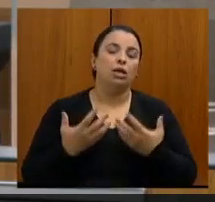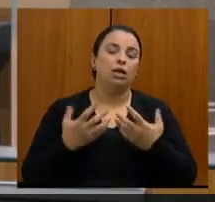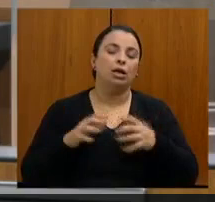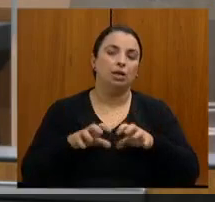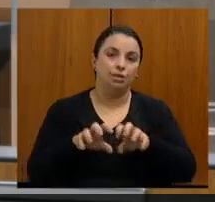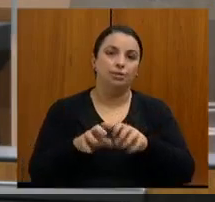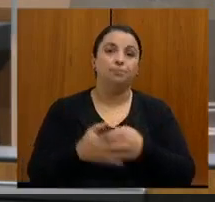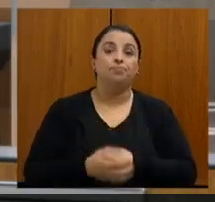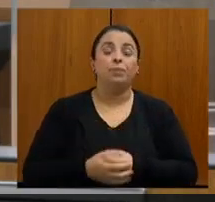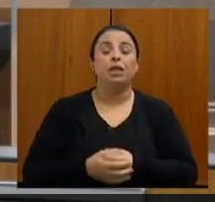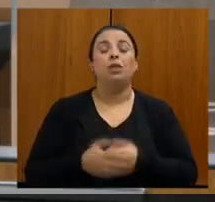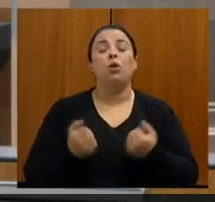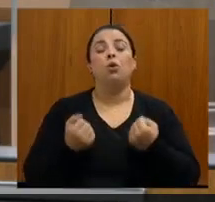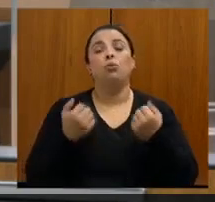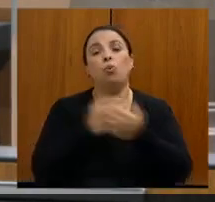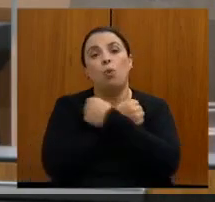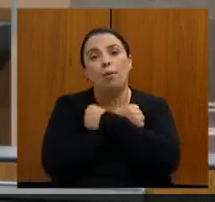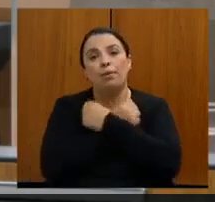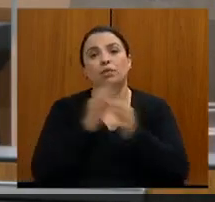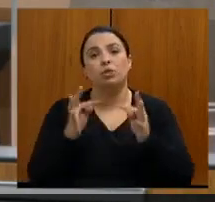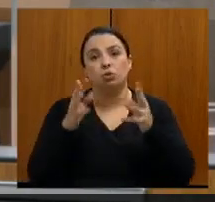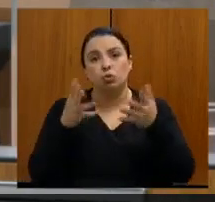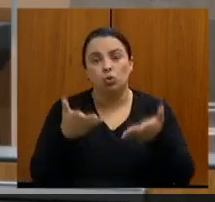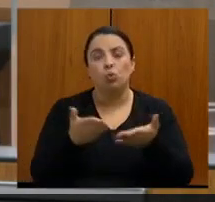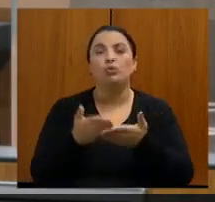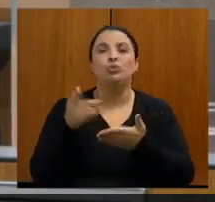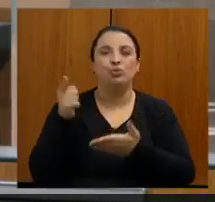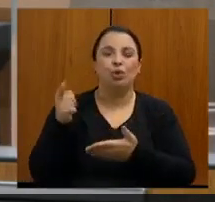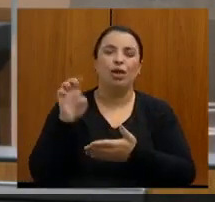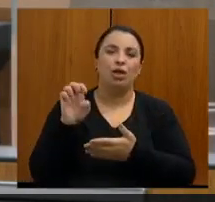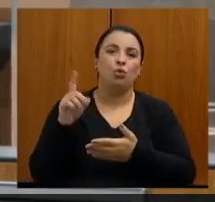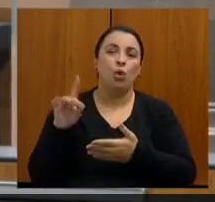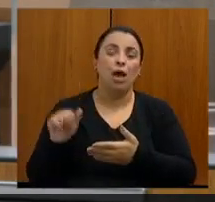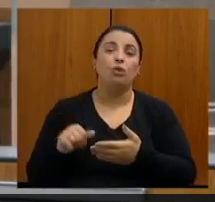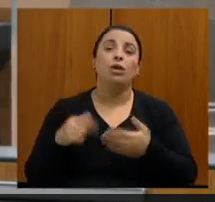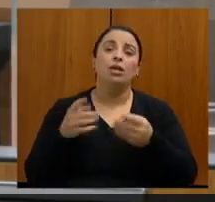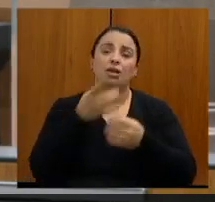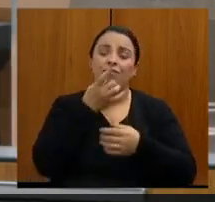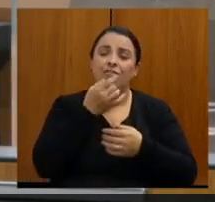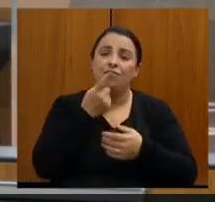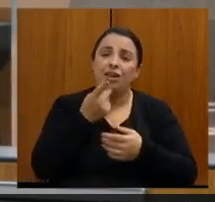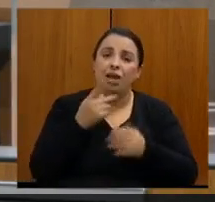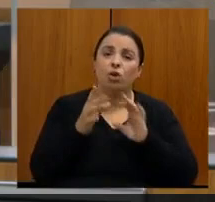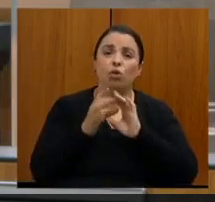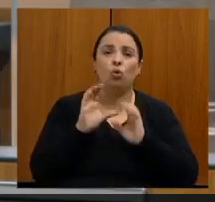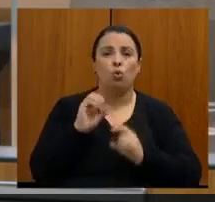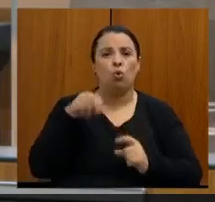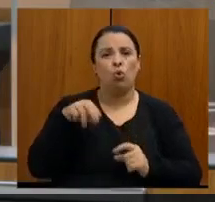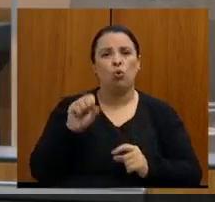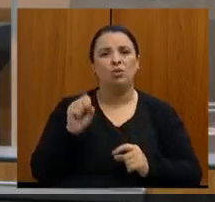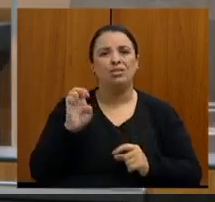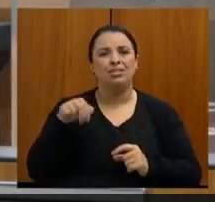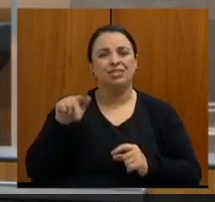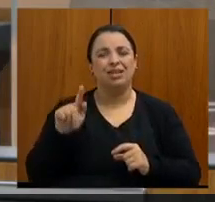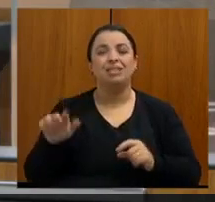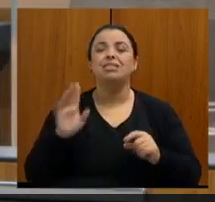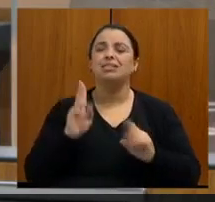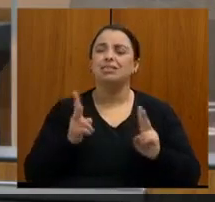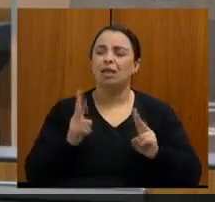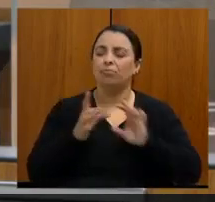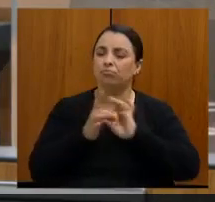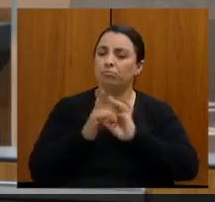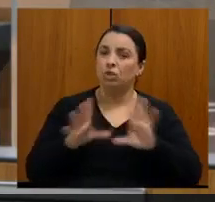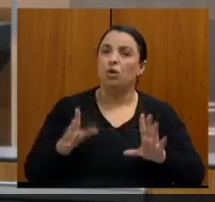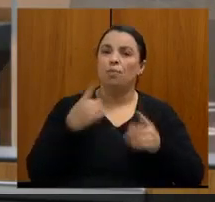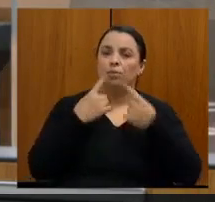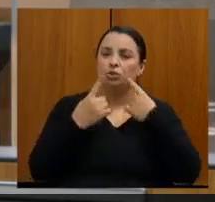presidente, do Eduardo, e dizer que o COSEMES está sempre à disposição para estar aí discutindo todas as questões de saúde pública aqui nessa